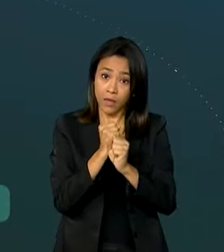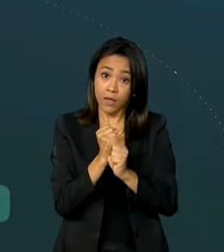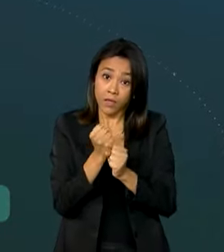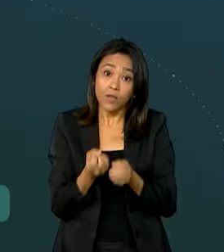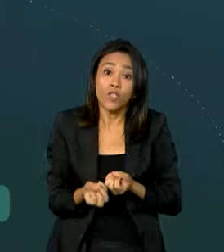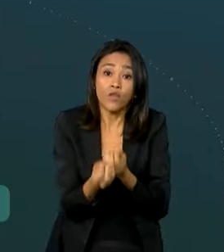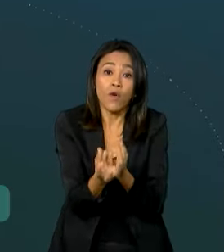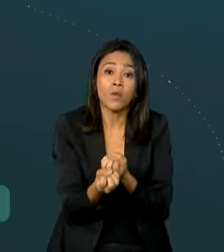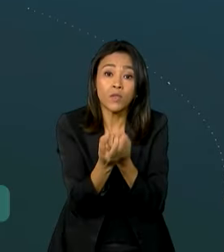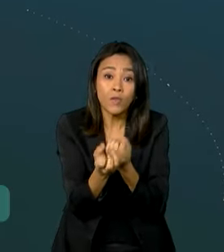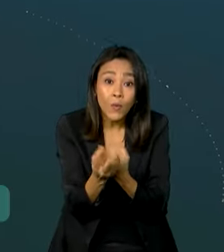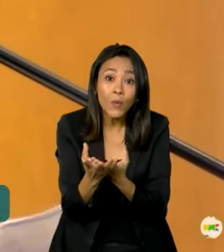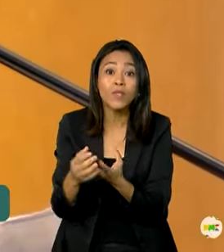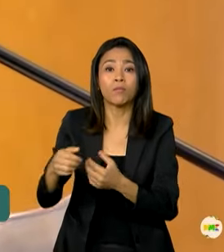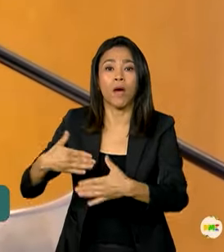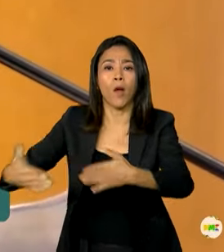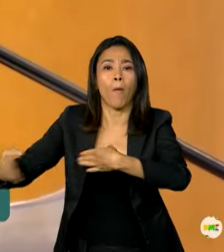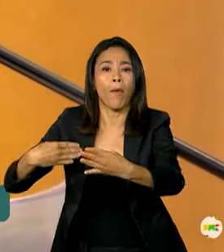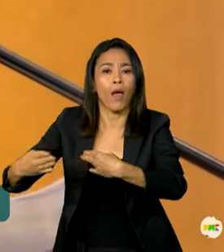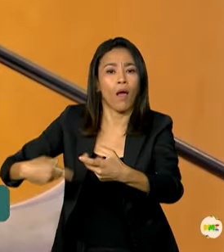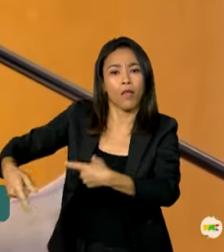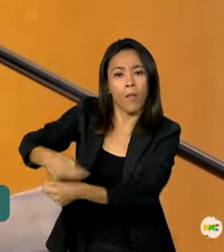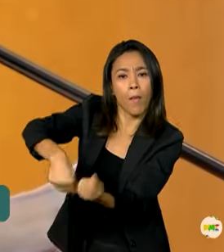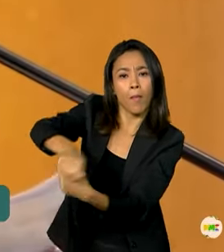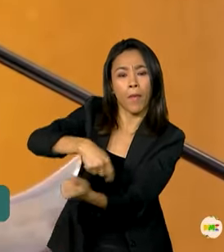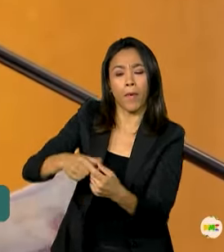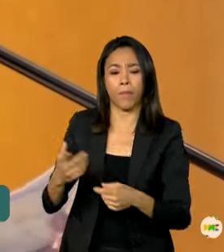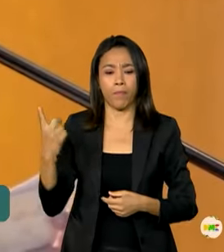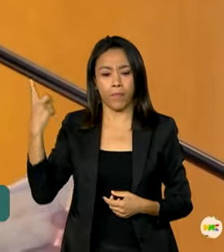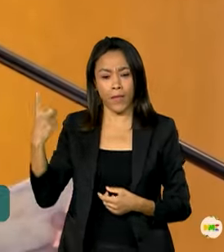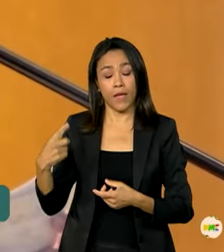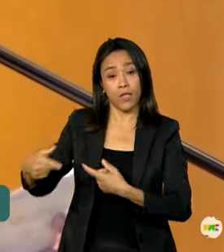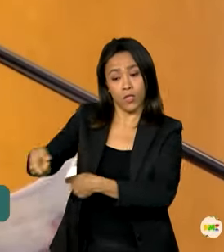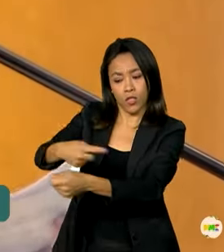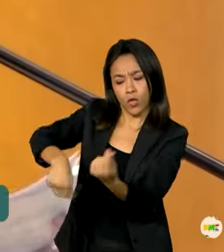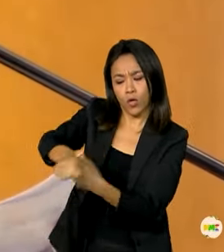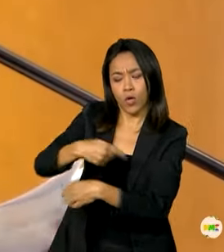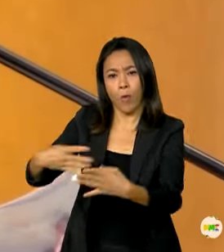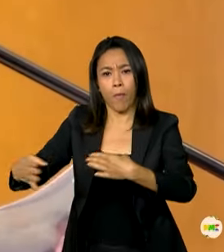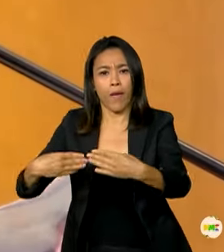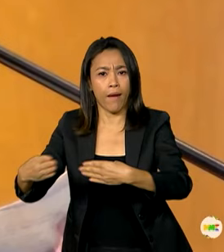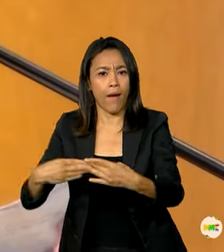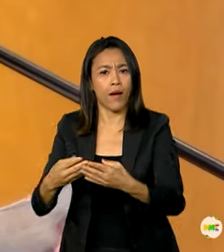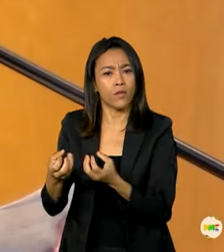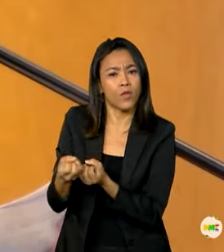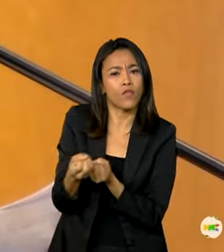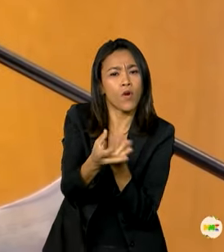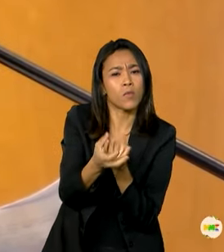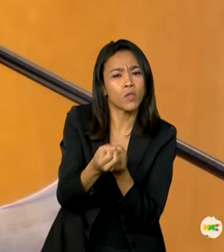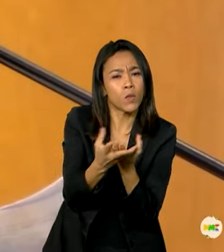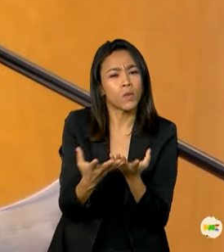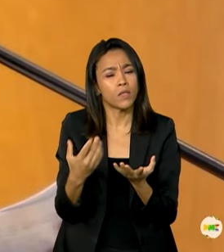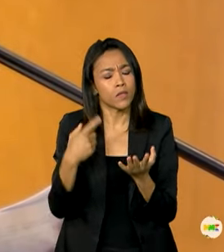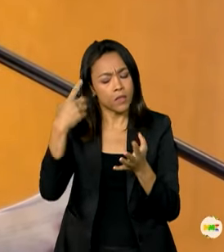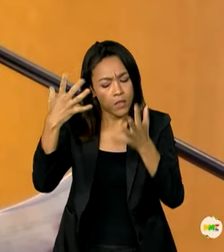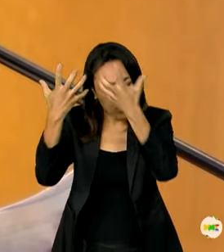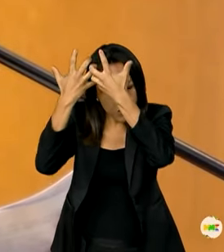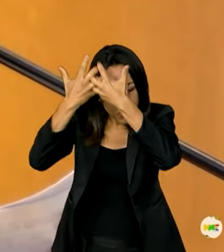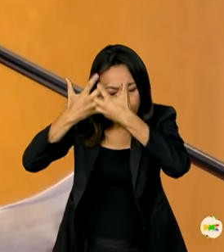estratégicos ao mercado. O plano fornece ao mercado e os tomadores de decisão, de forma geral, informações que permitem análises